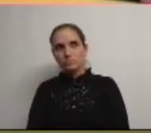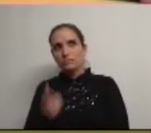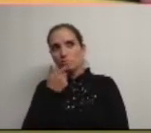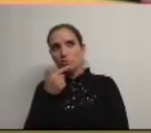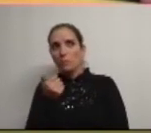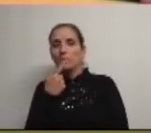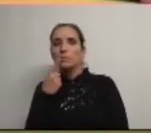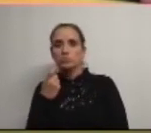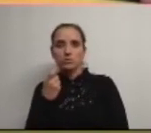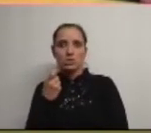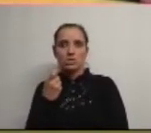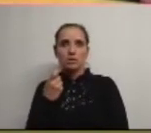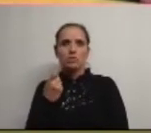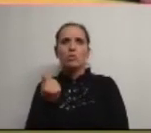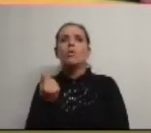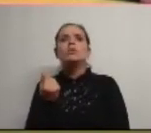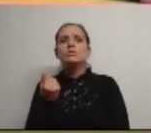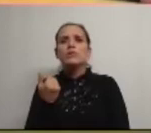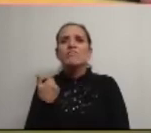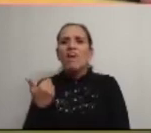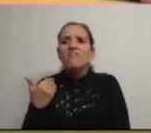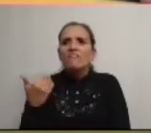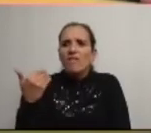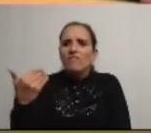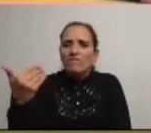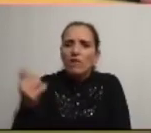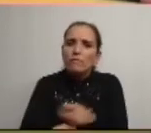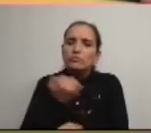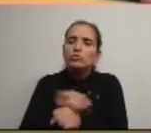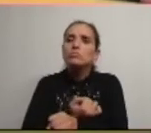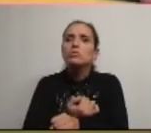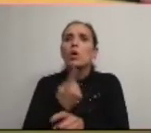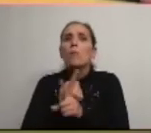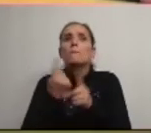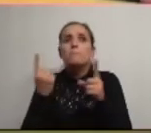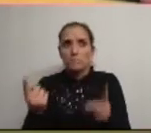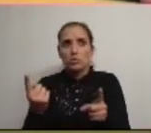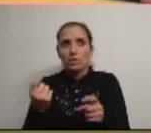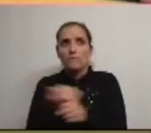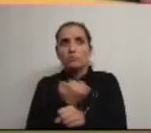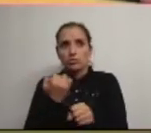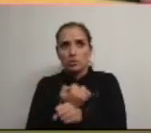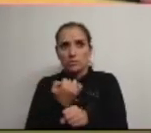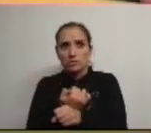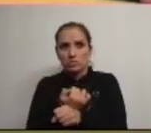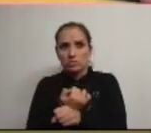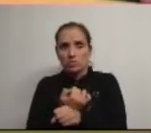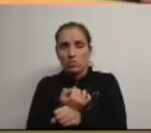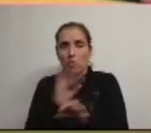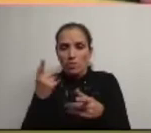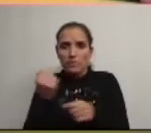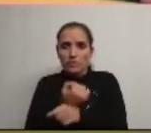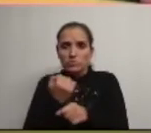perguntar quanto é que aquilo vai custar em funcionamento porque o funcionamento há um funcionamento há um